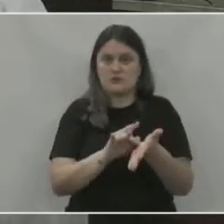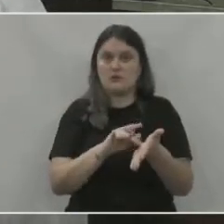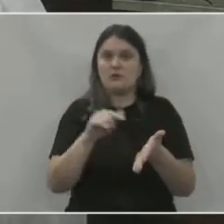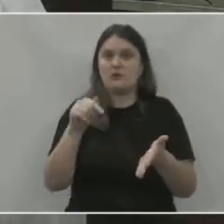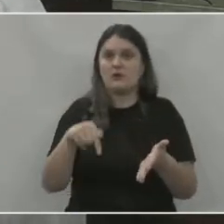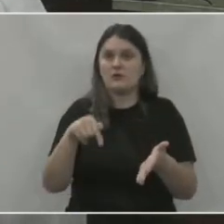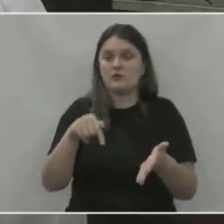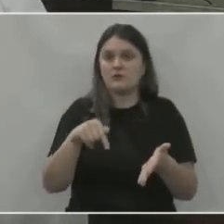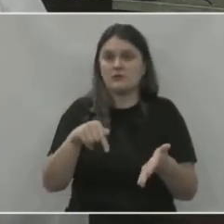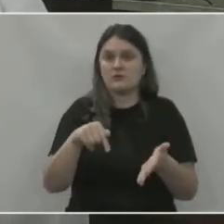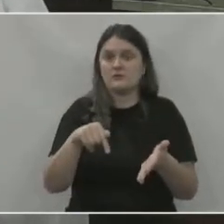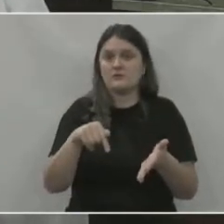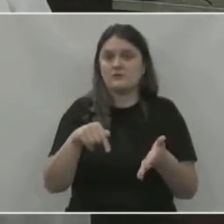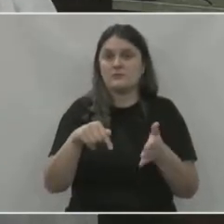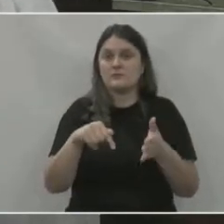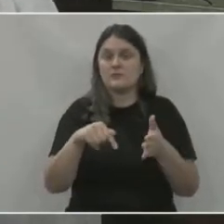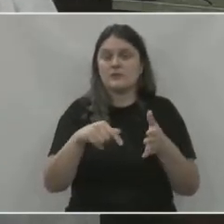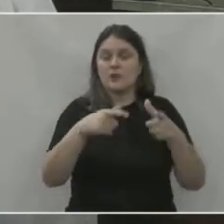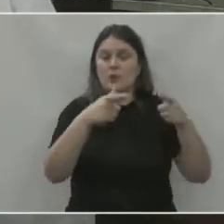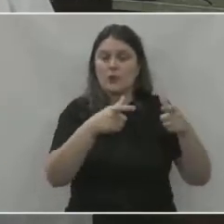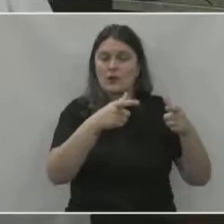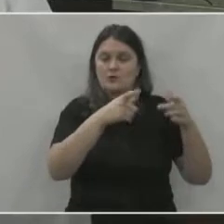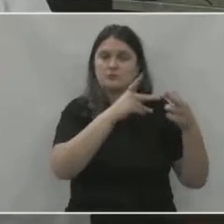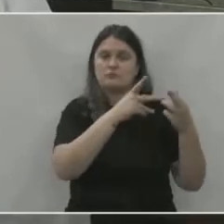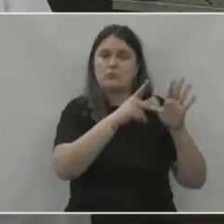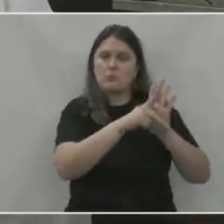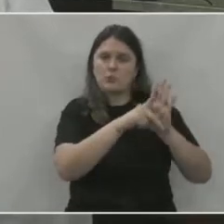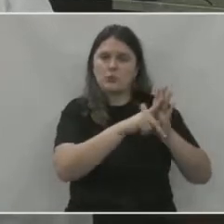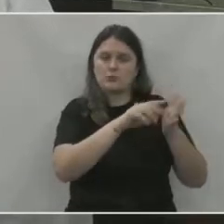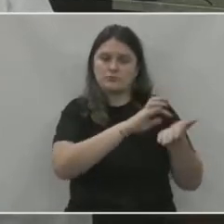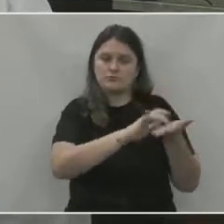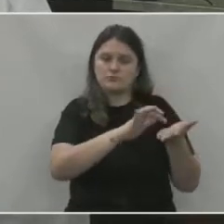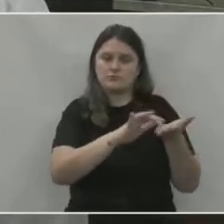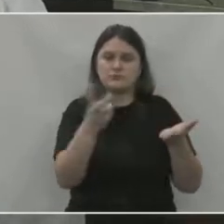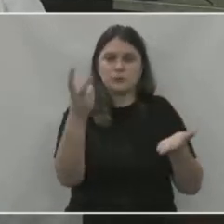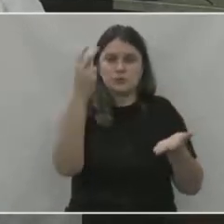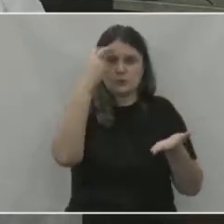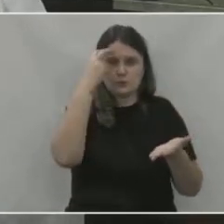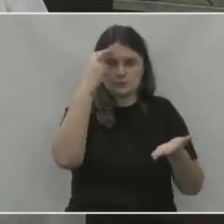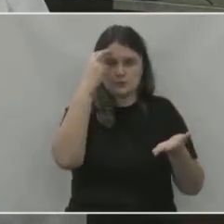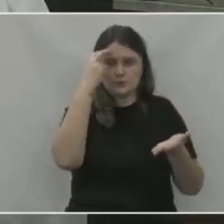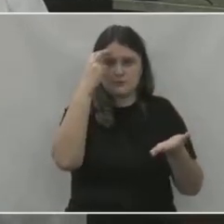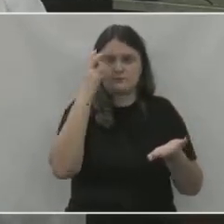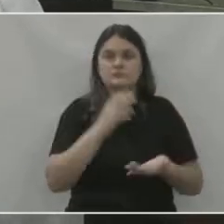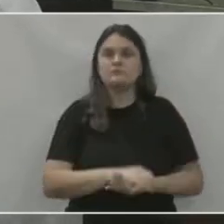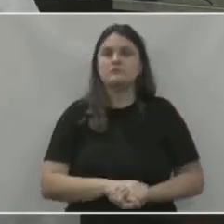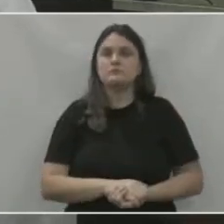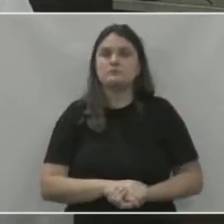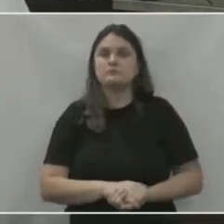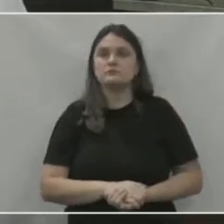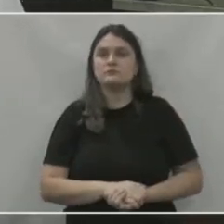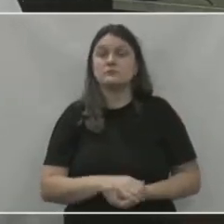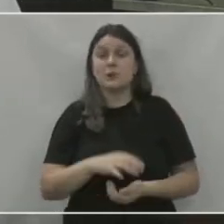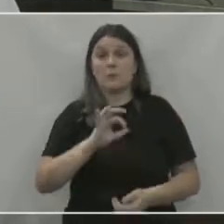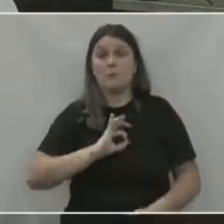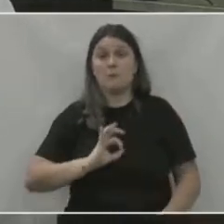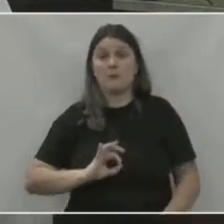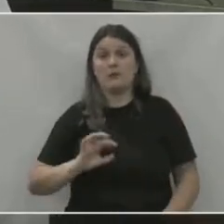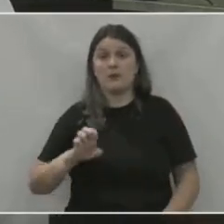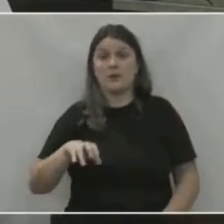Fundação de Cultura. E quando o Emílio estará lá